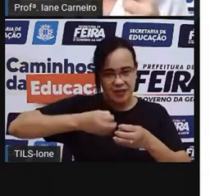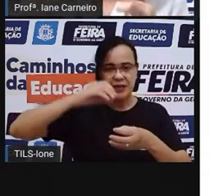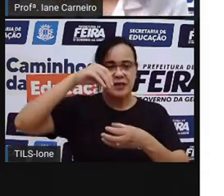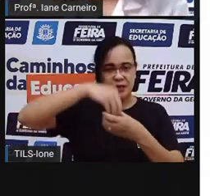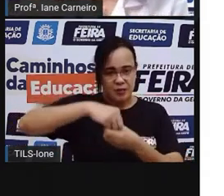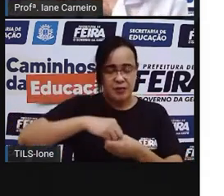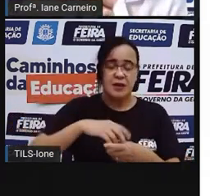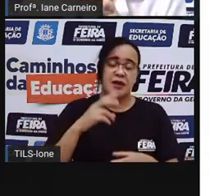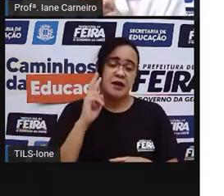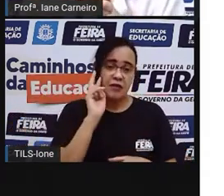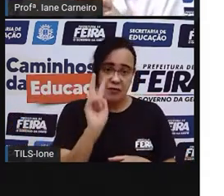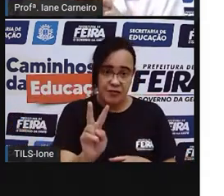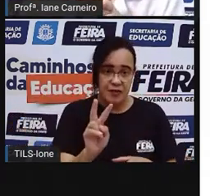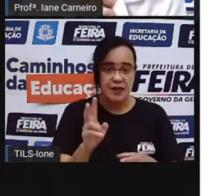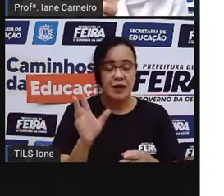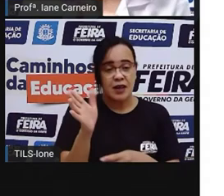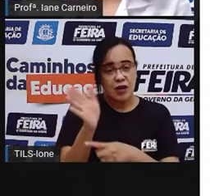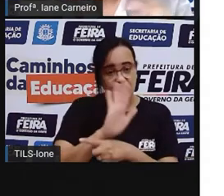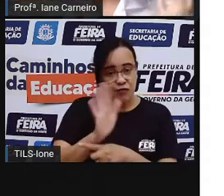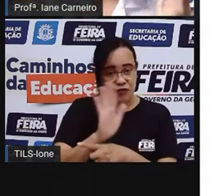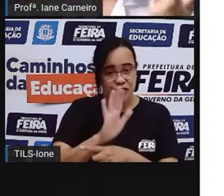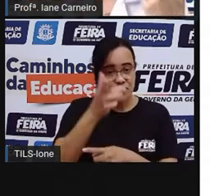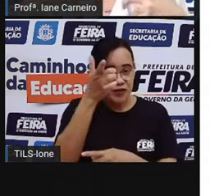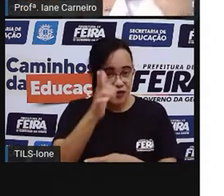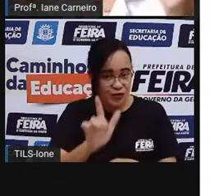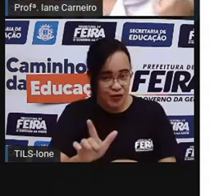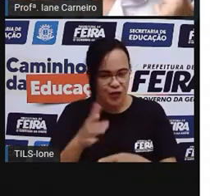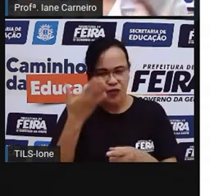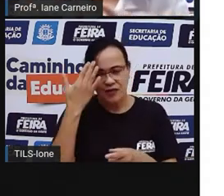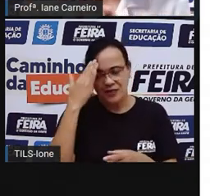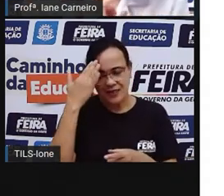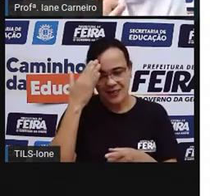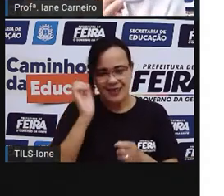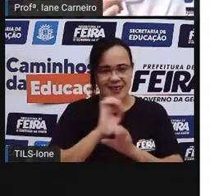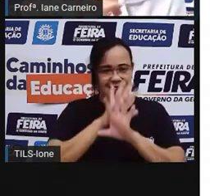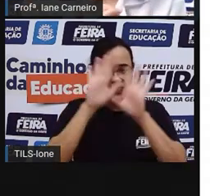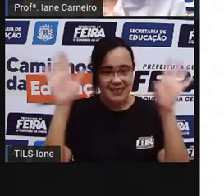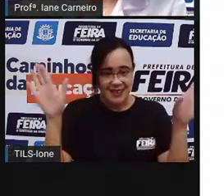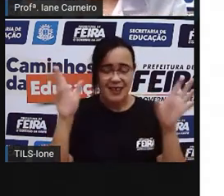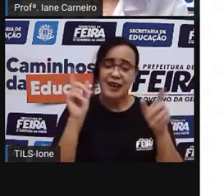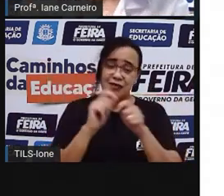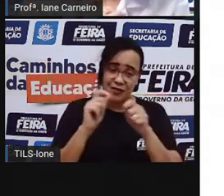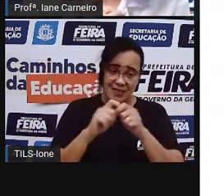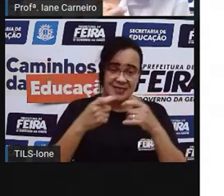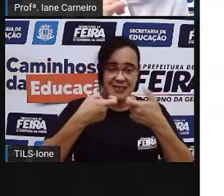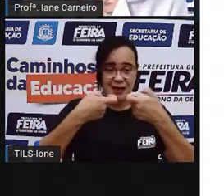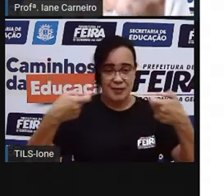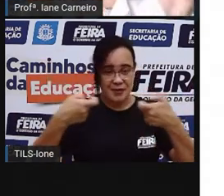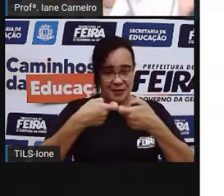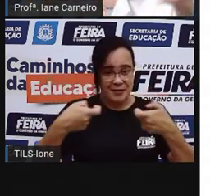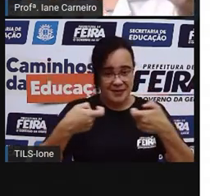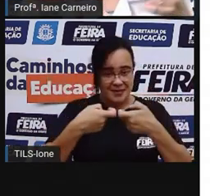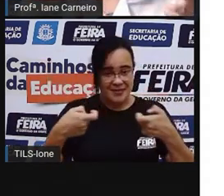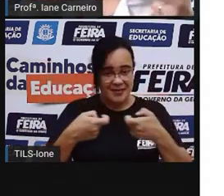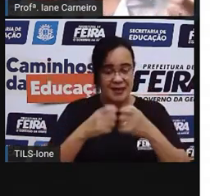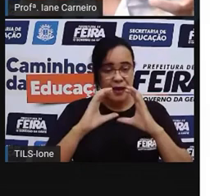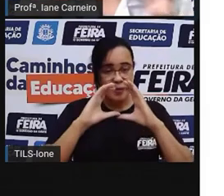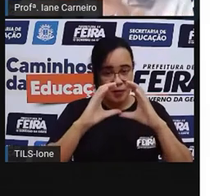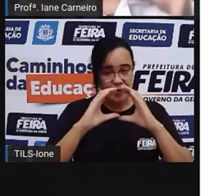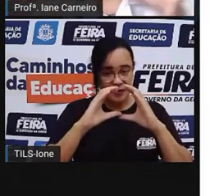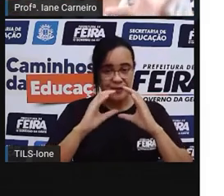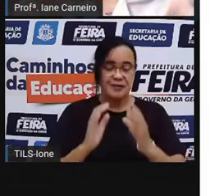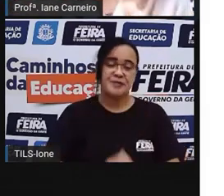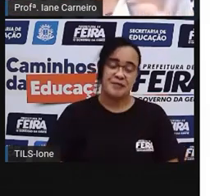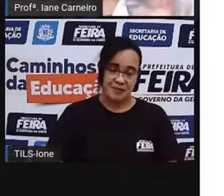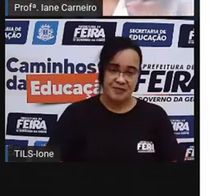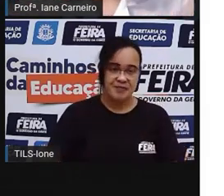Assiste de novo a explicação. Para que você possa entender e construir a sua bola de meia. Combinado? Quem conseguiu fazer